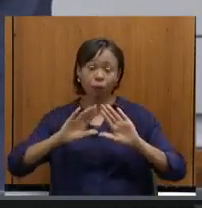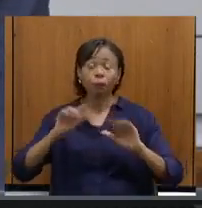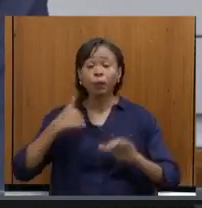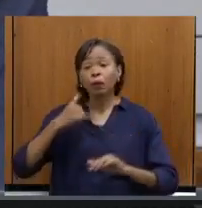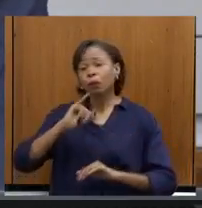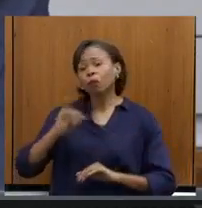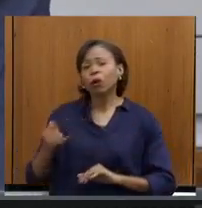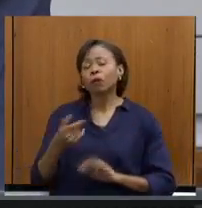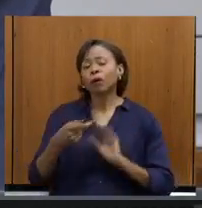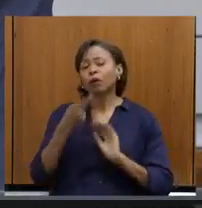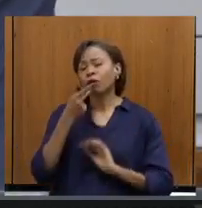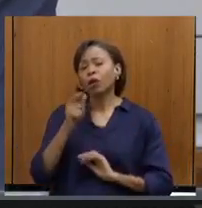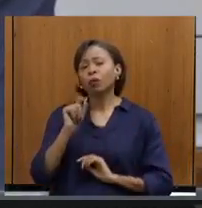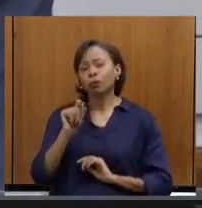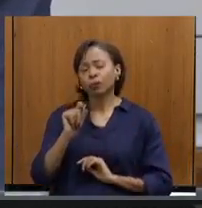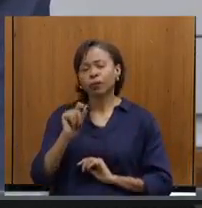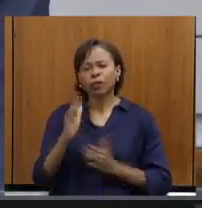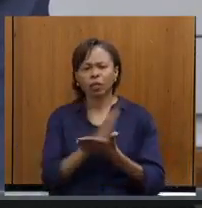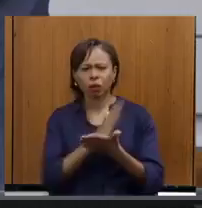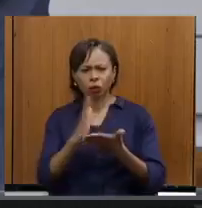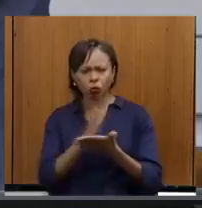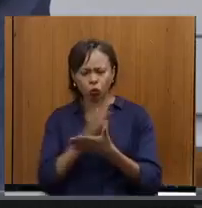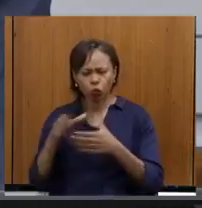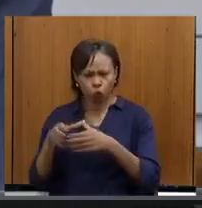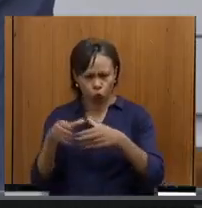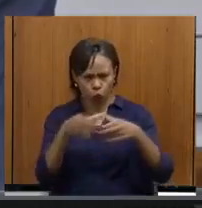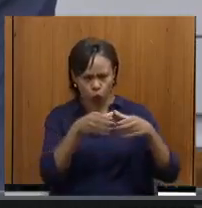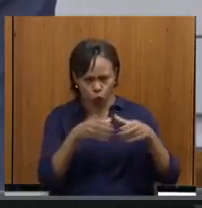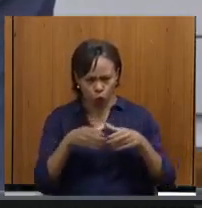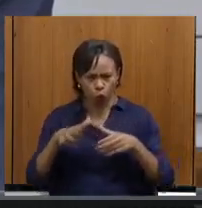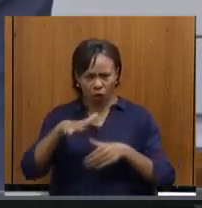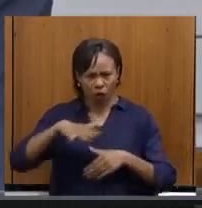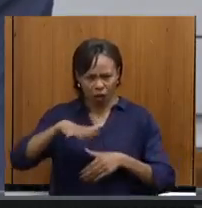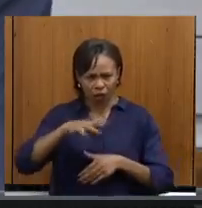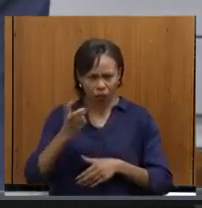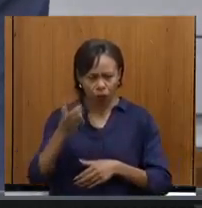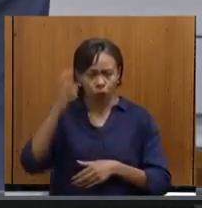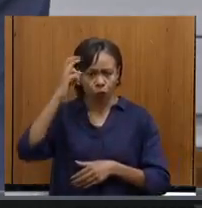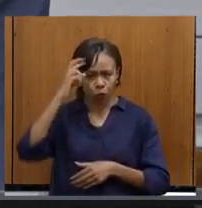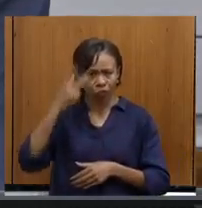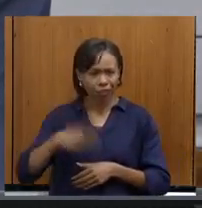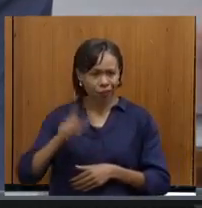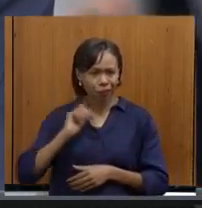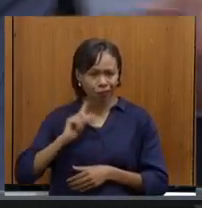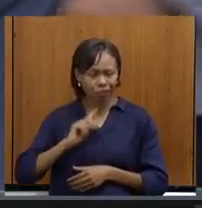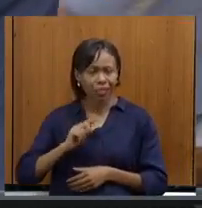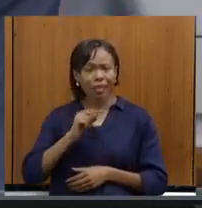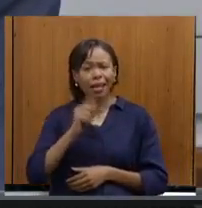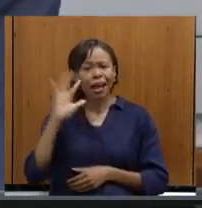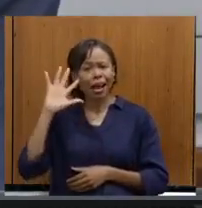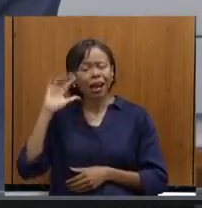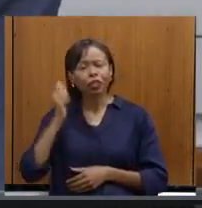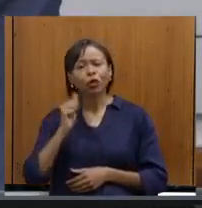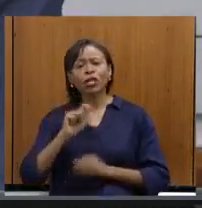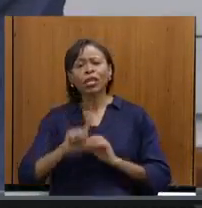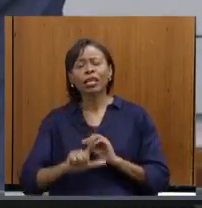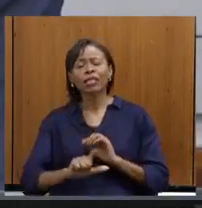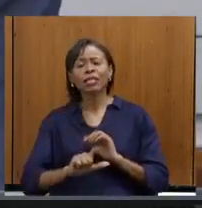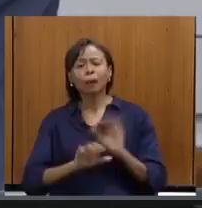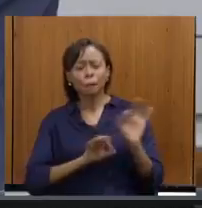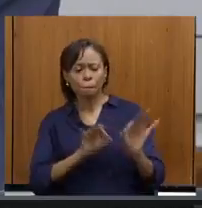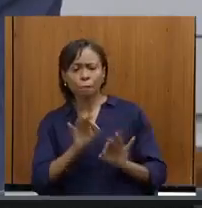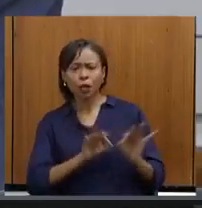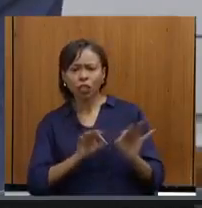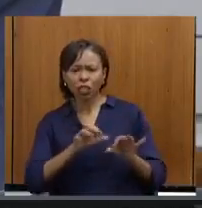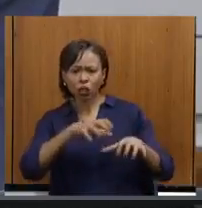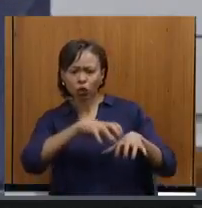existem alguns segmentos da cultura de Minas Gerais que estavam entendendo que esse projeto do Centro a Minas